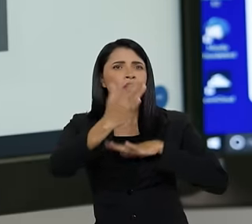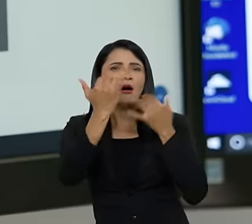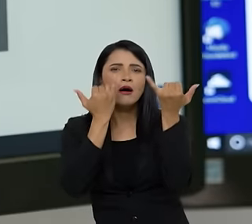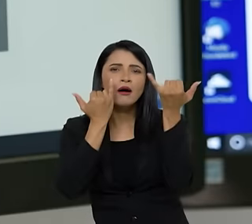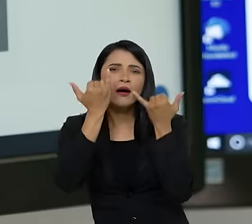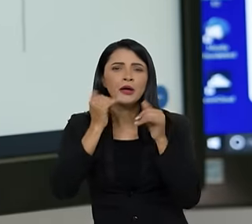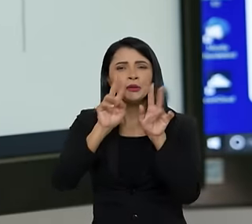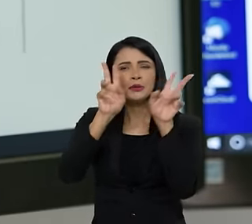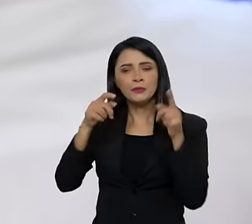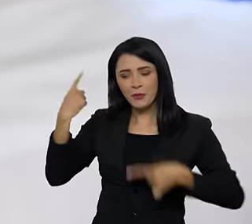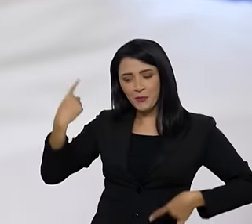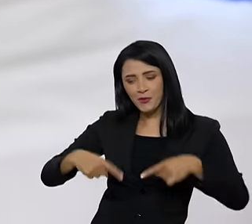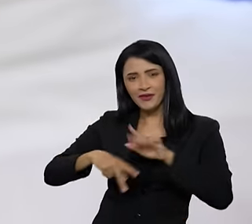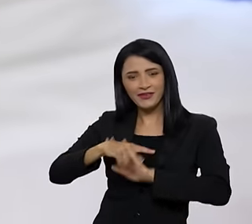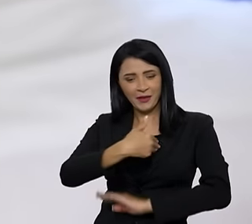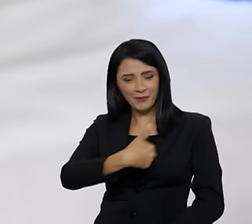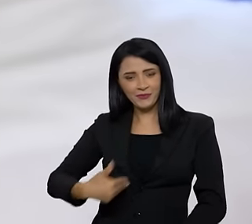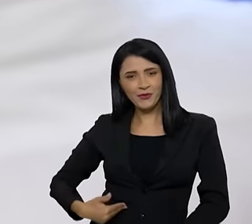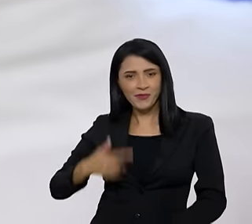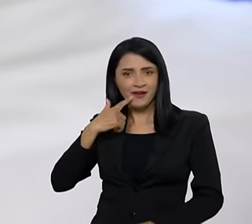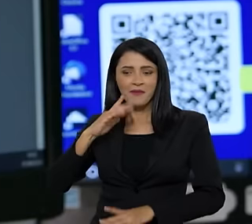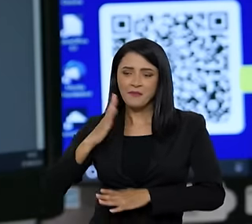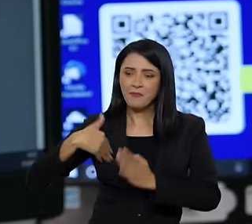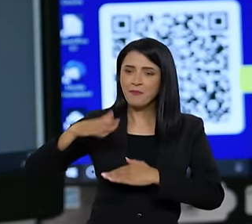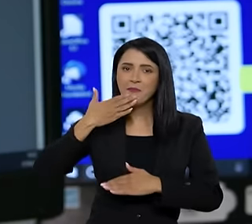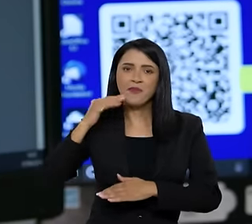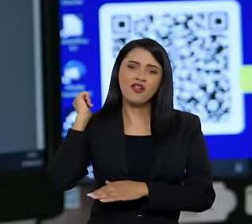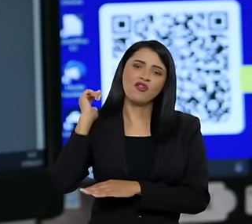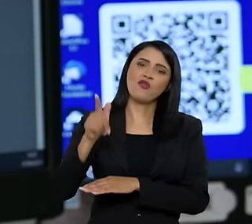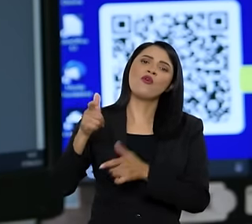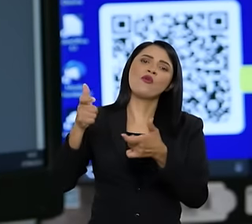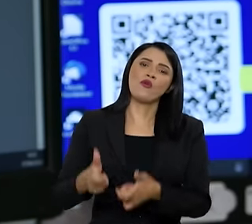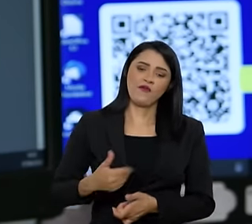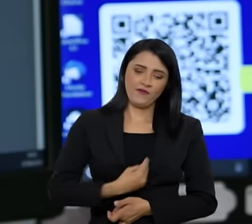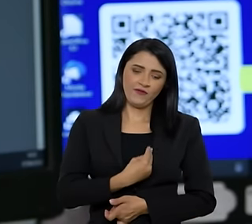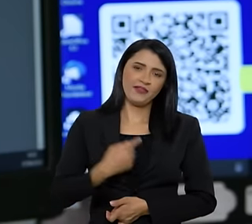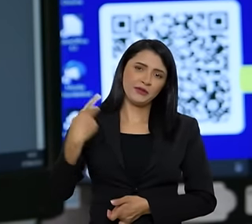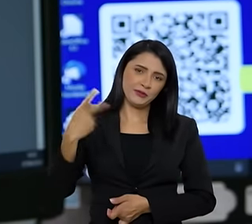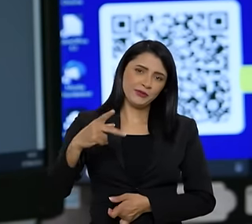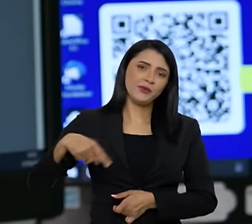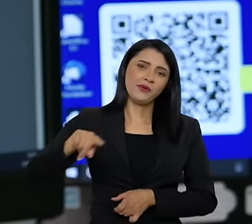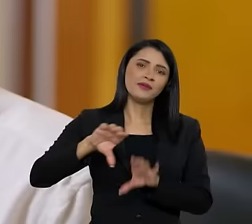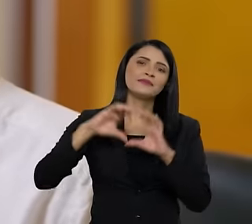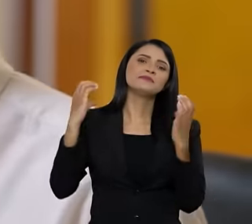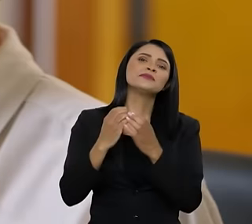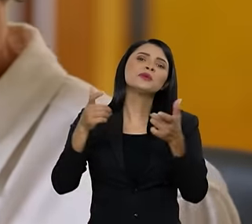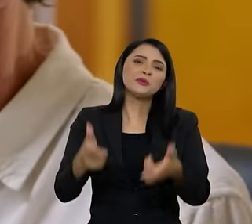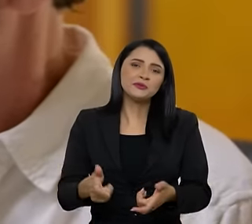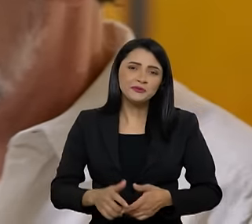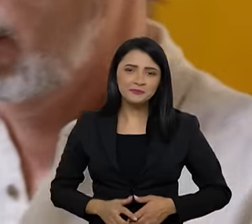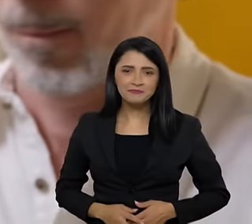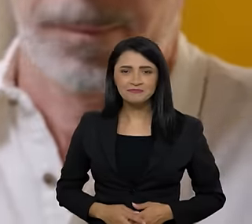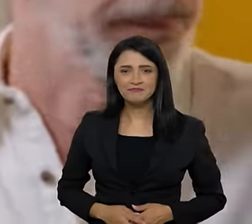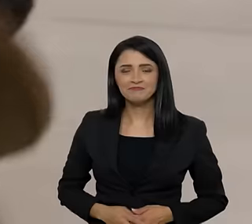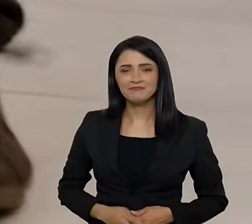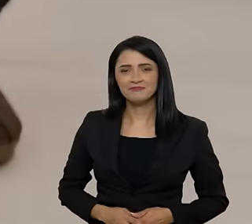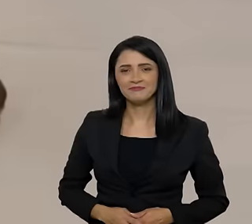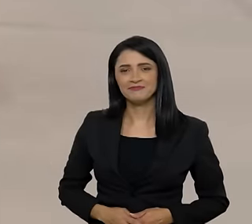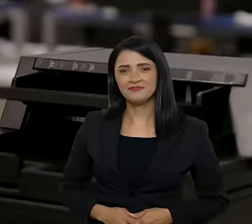pode acessar informações sobre as políticas públicas que impactam diretamente a sua vida e a da sua comunidade.